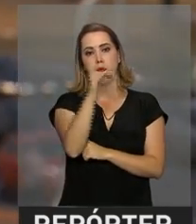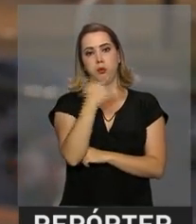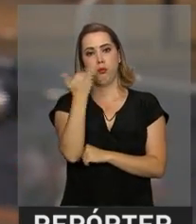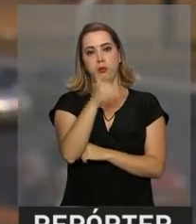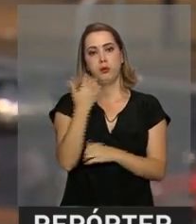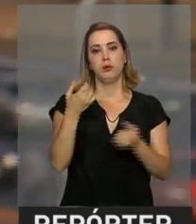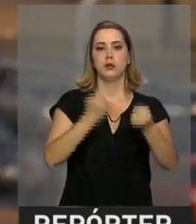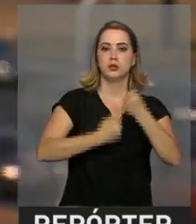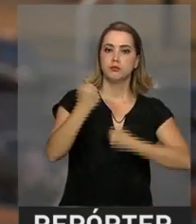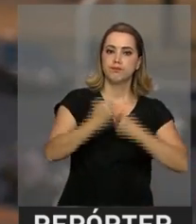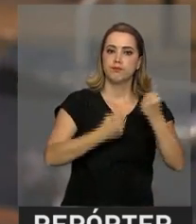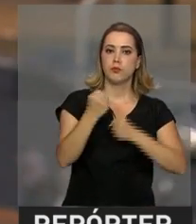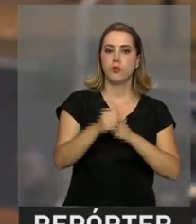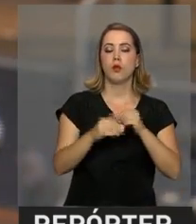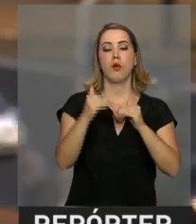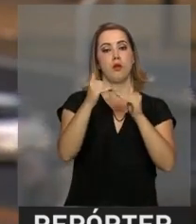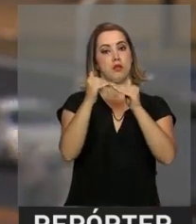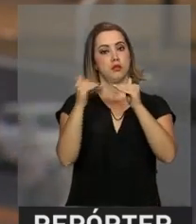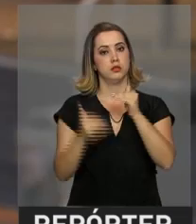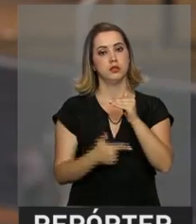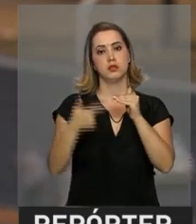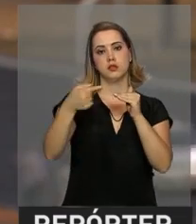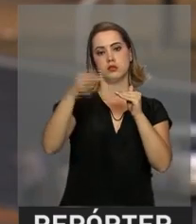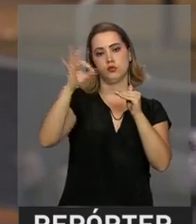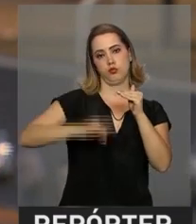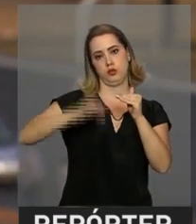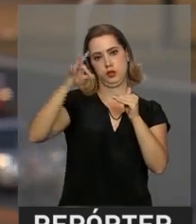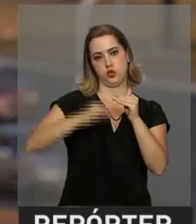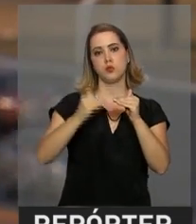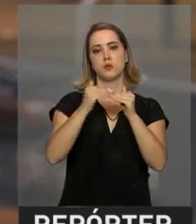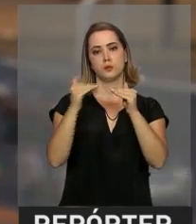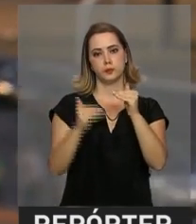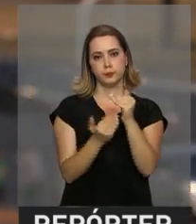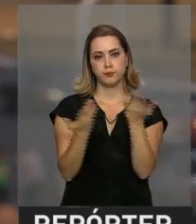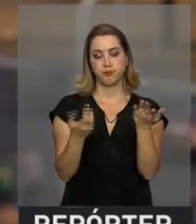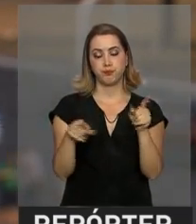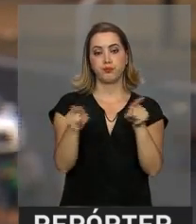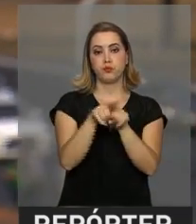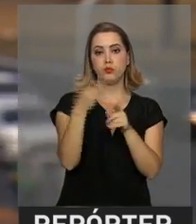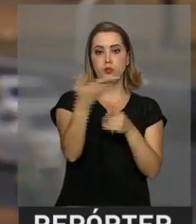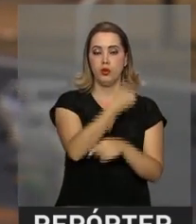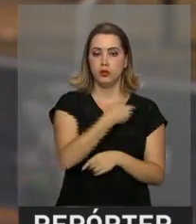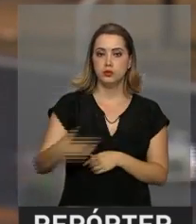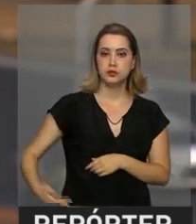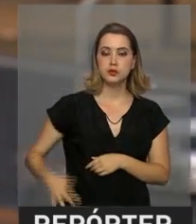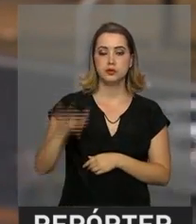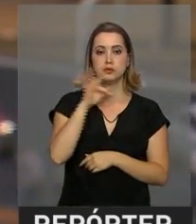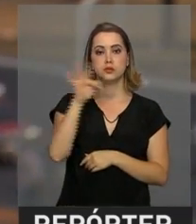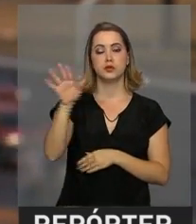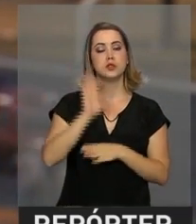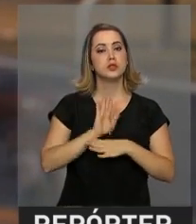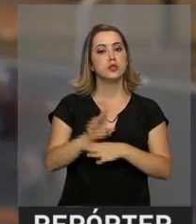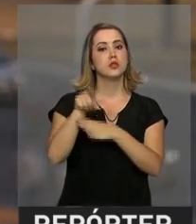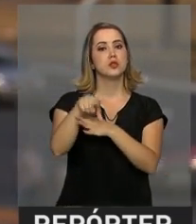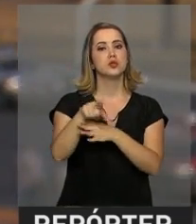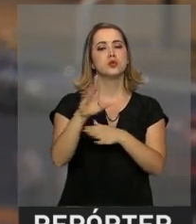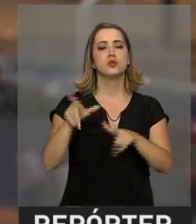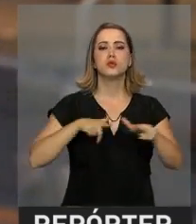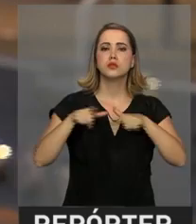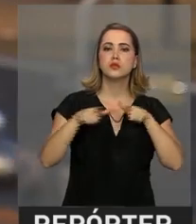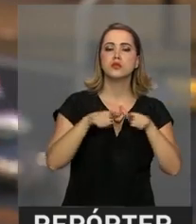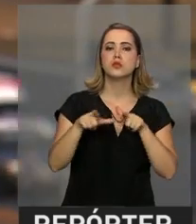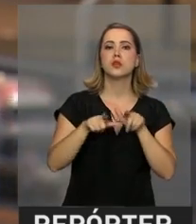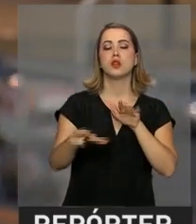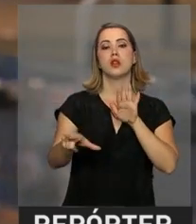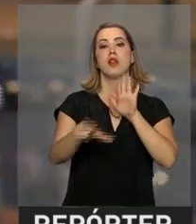7% com relação ao mesmo período do ano passado. Uma das ações do governo federal que contribuiu para esta redução foi a criação